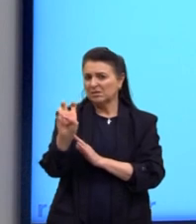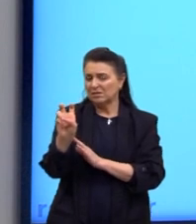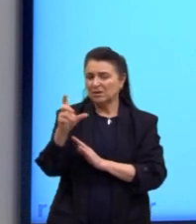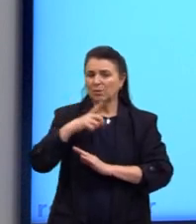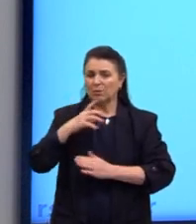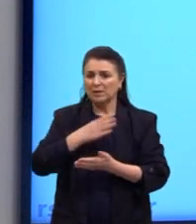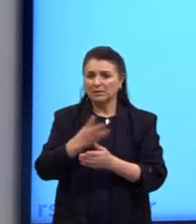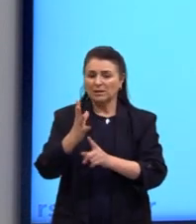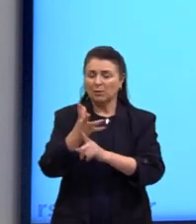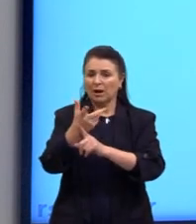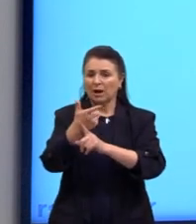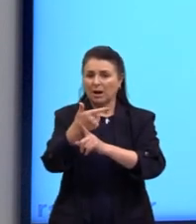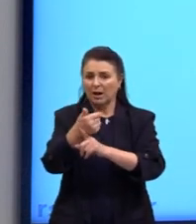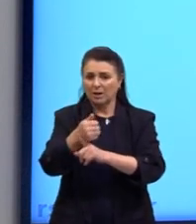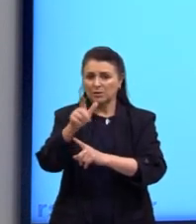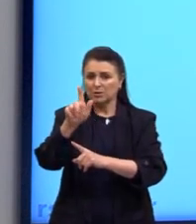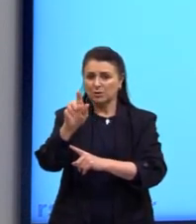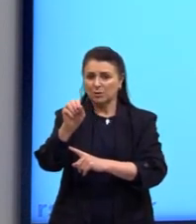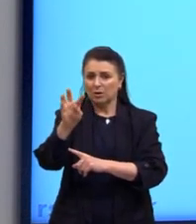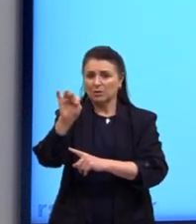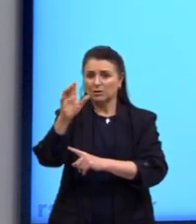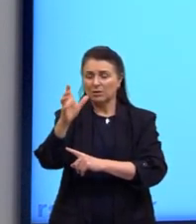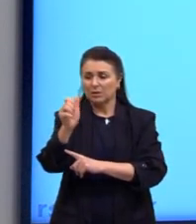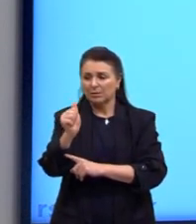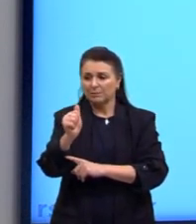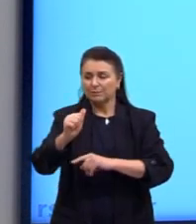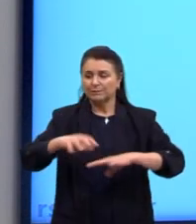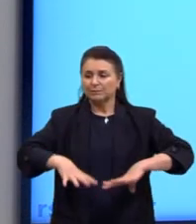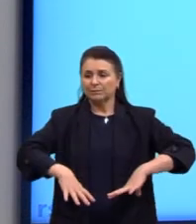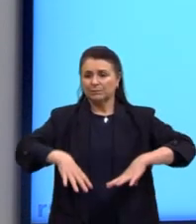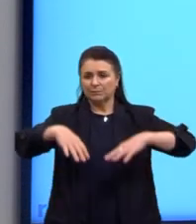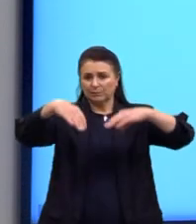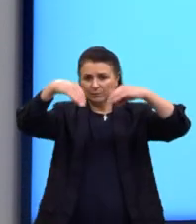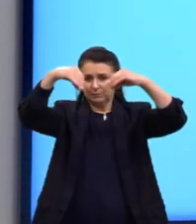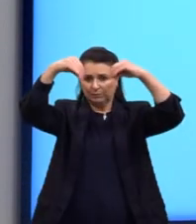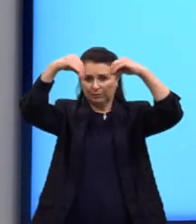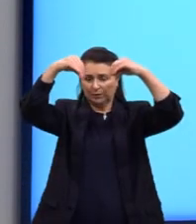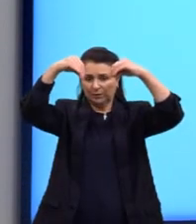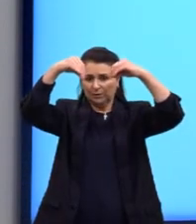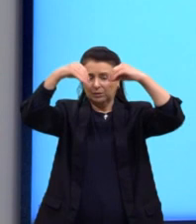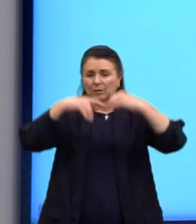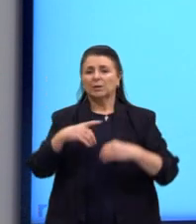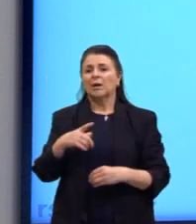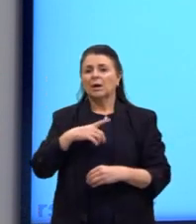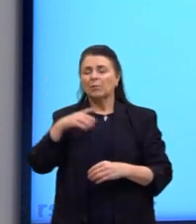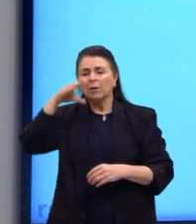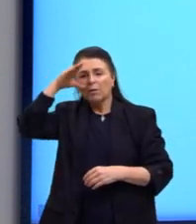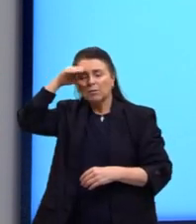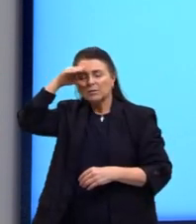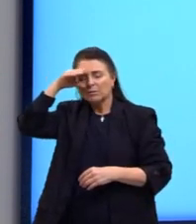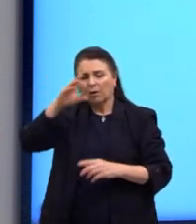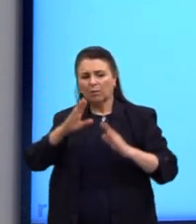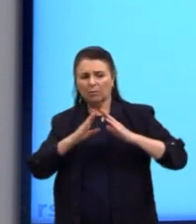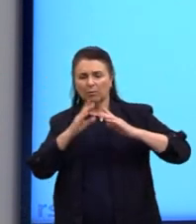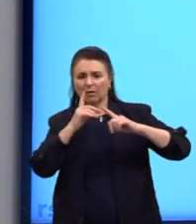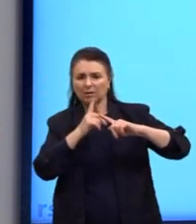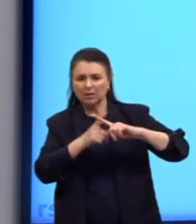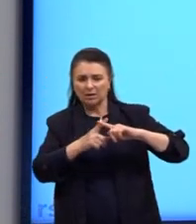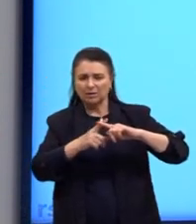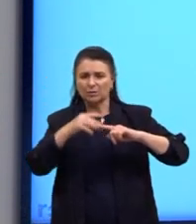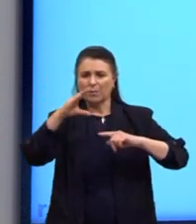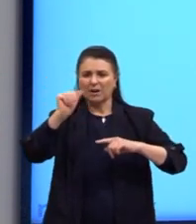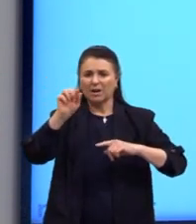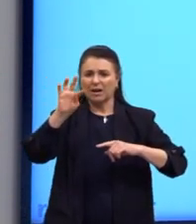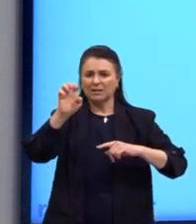E aqui o desafio a vocês, que quando você está muito ligado à questão religiosa, então, quando você observar uma igreja, uma catedral,